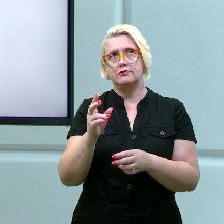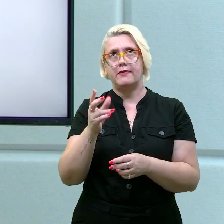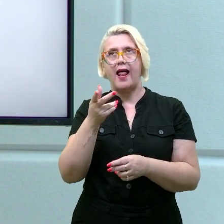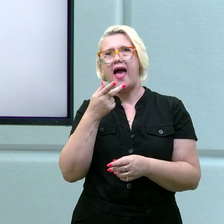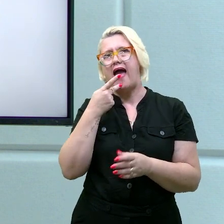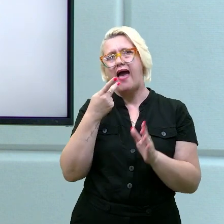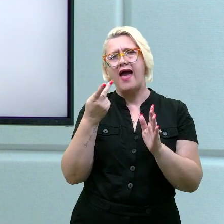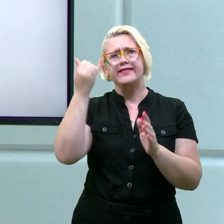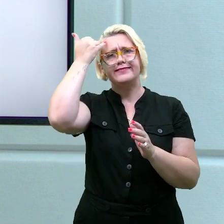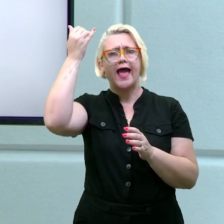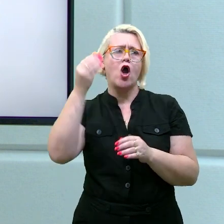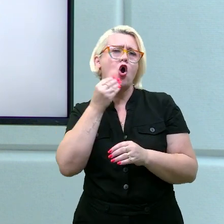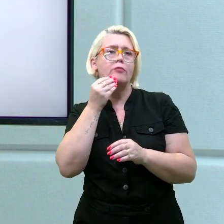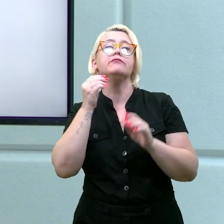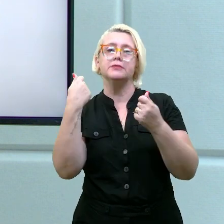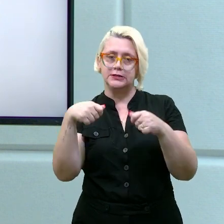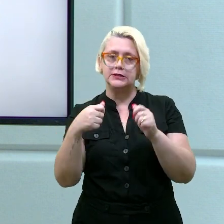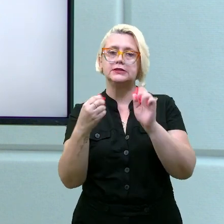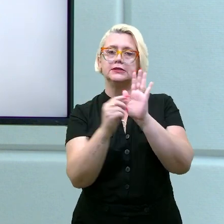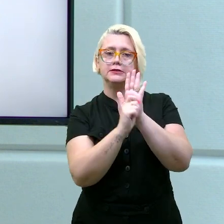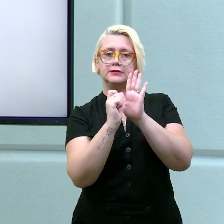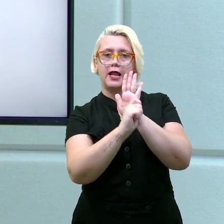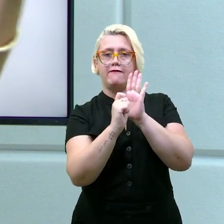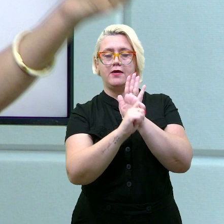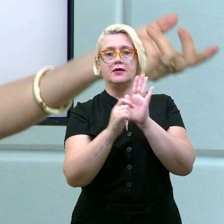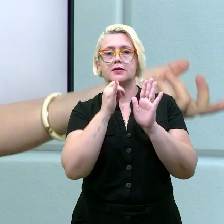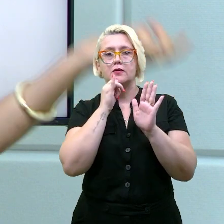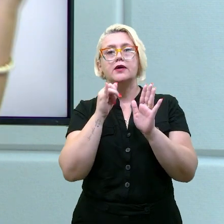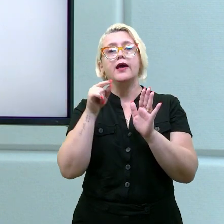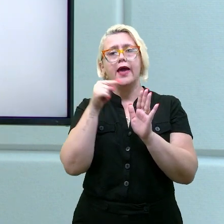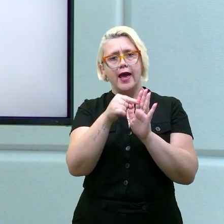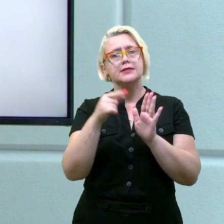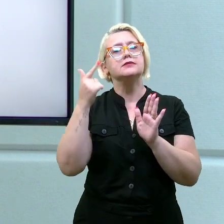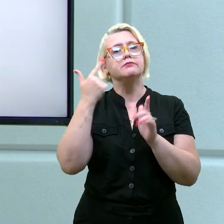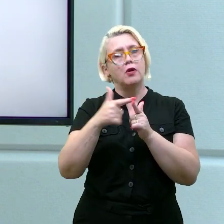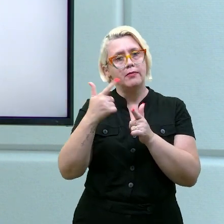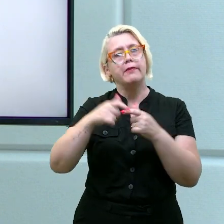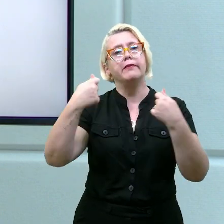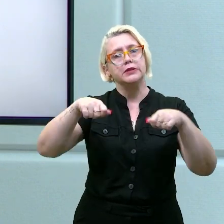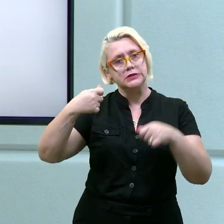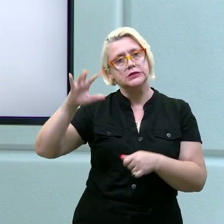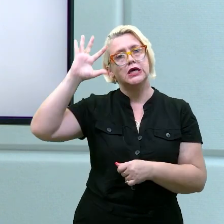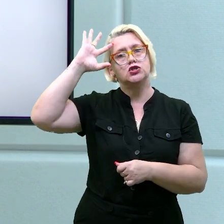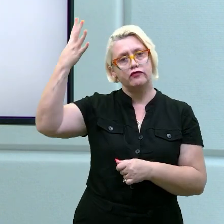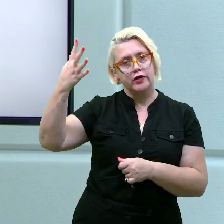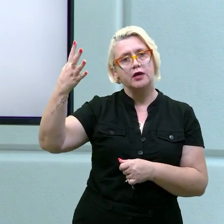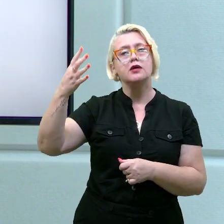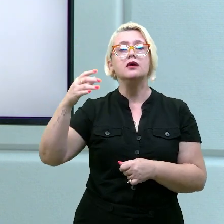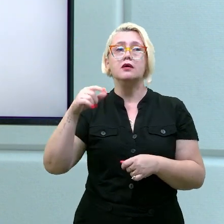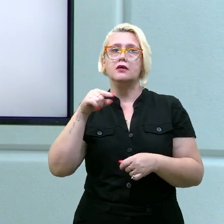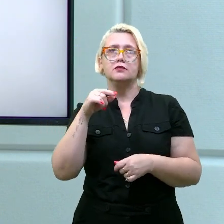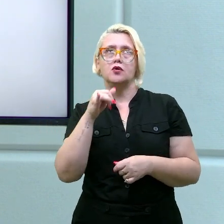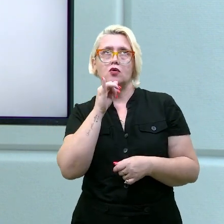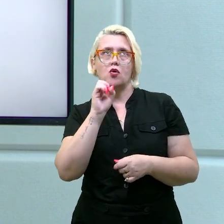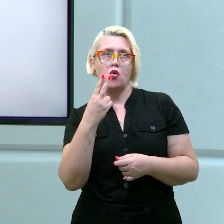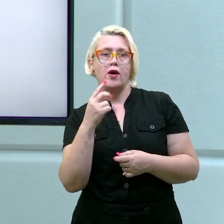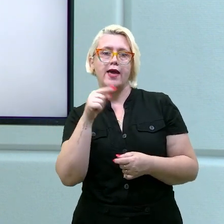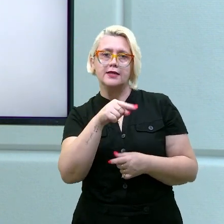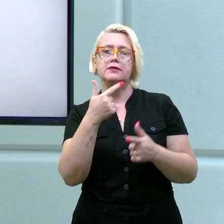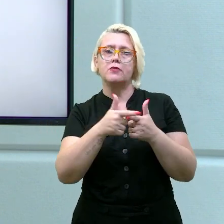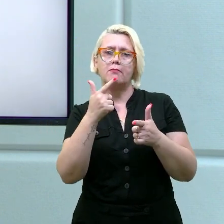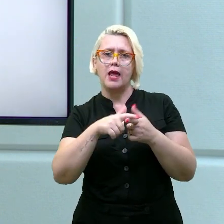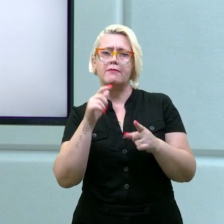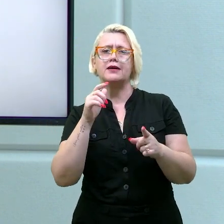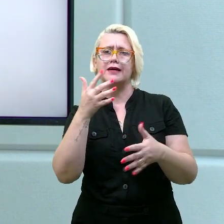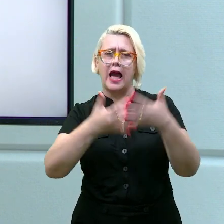Qual é a ideia desse parágrafo? Termina mostrando, olha, esse é um problema que precisa ser resolvido, ou esse problema afeta muito as pessoas.